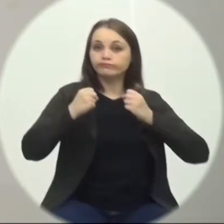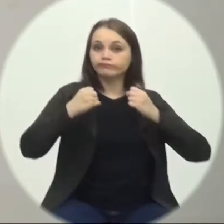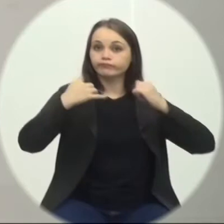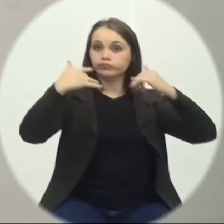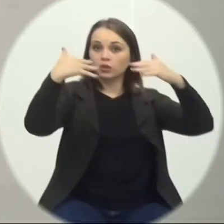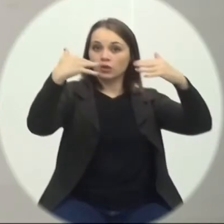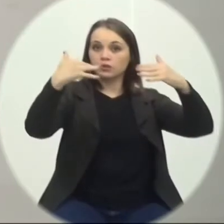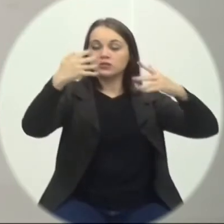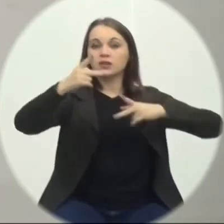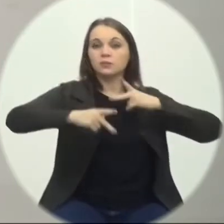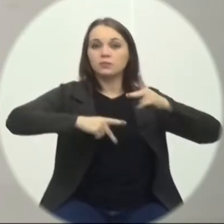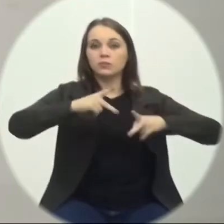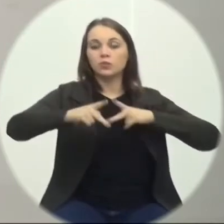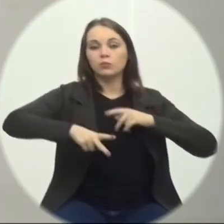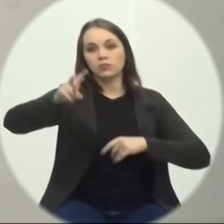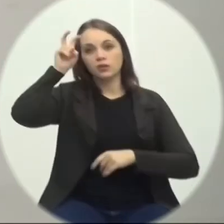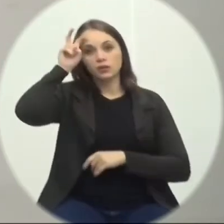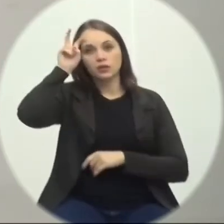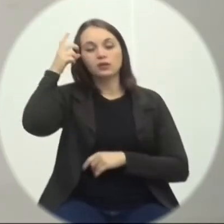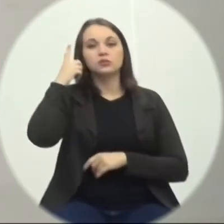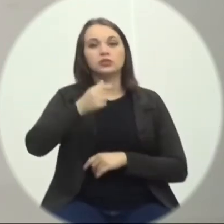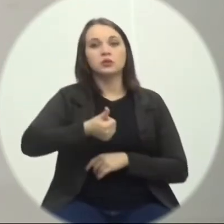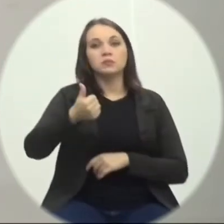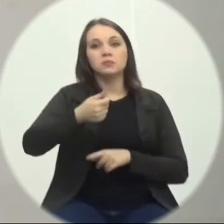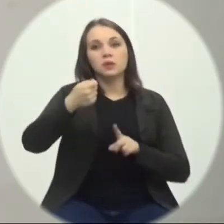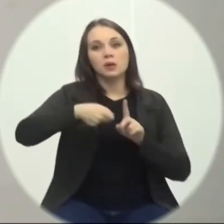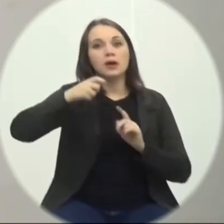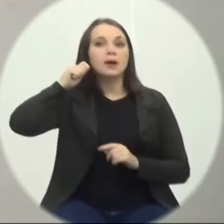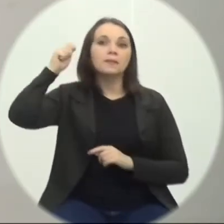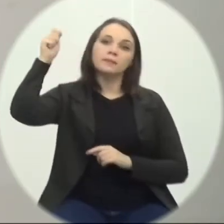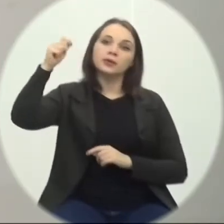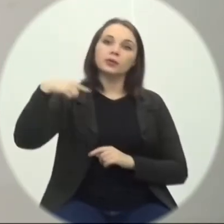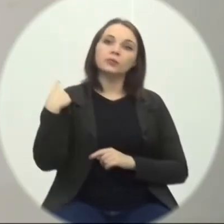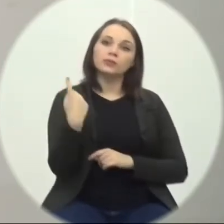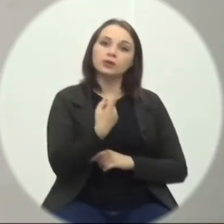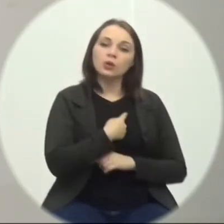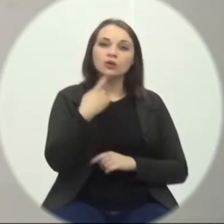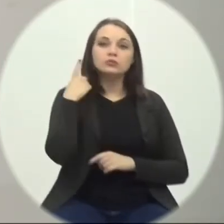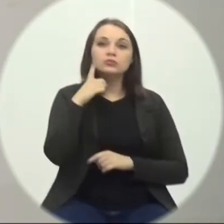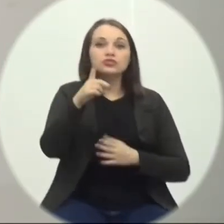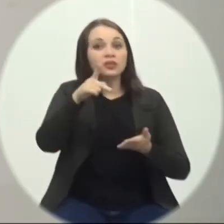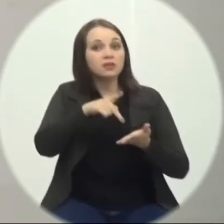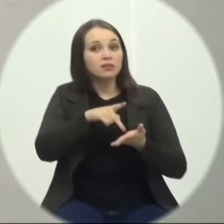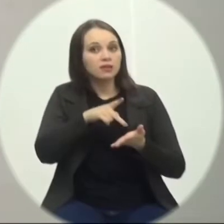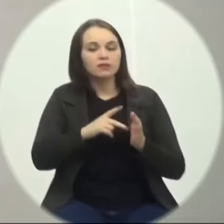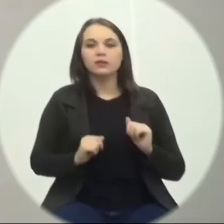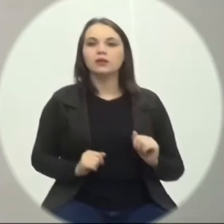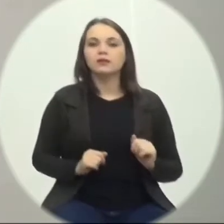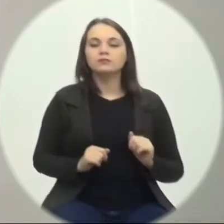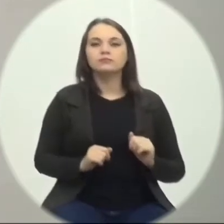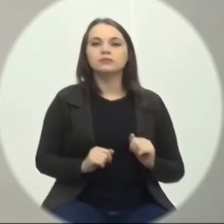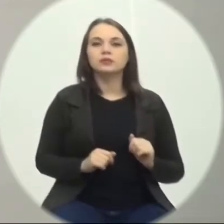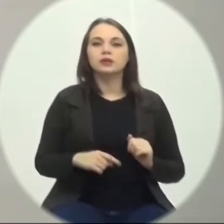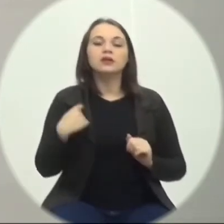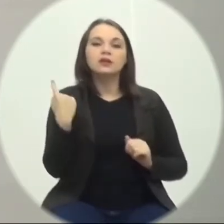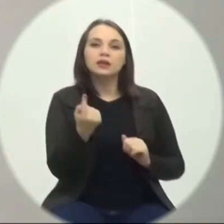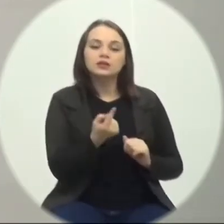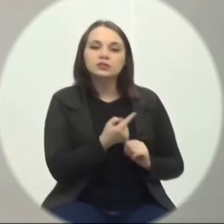Agora nessa quinta-feira Dia 1º de abril Para nós é o dia da verdade Onde a gente vai